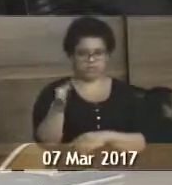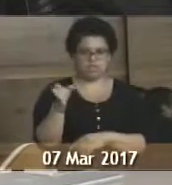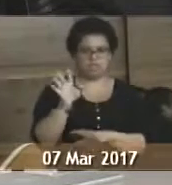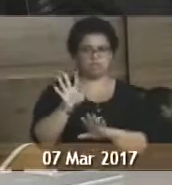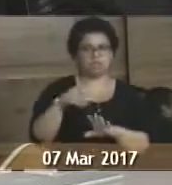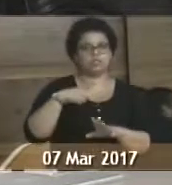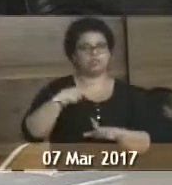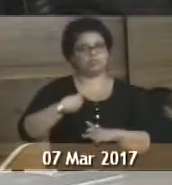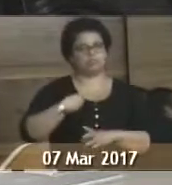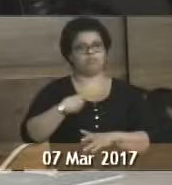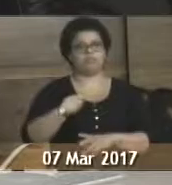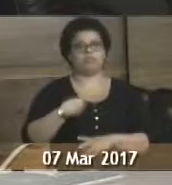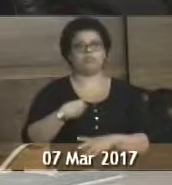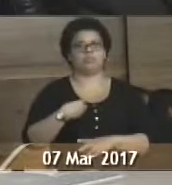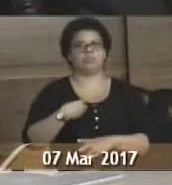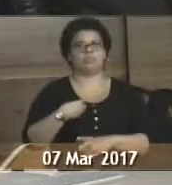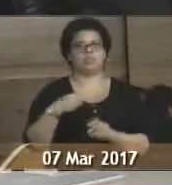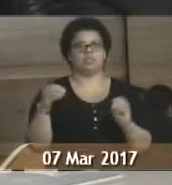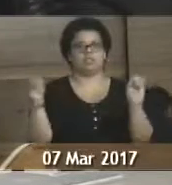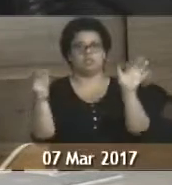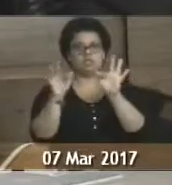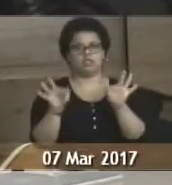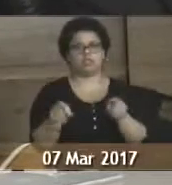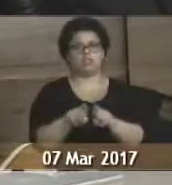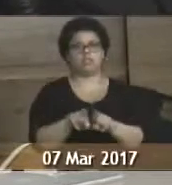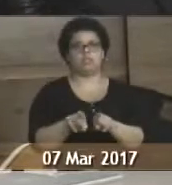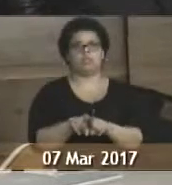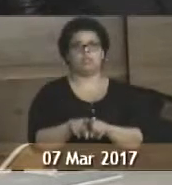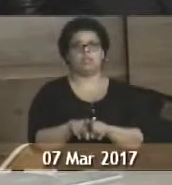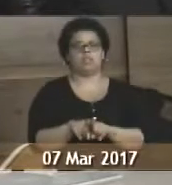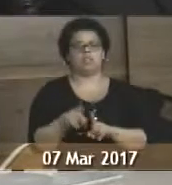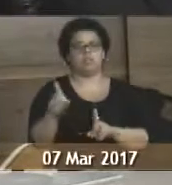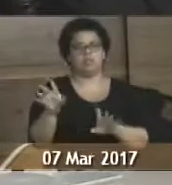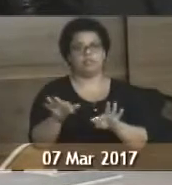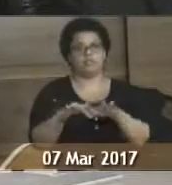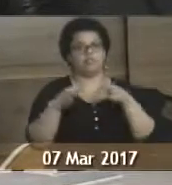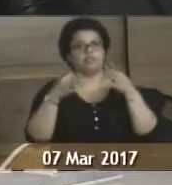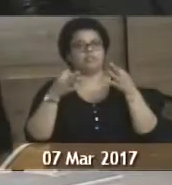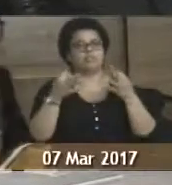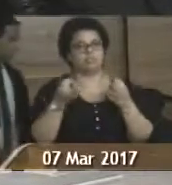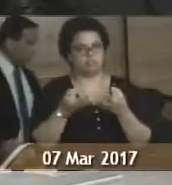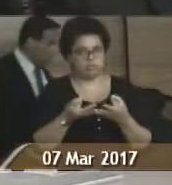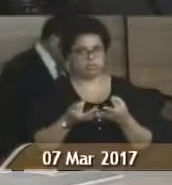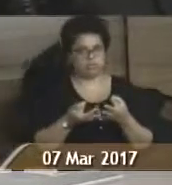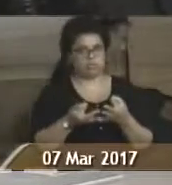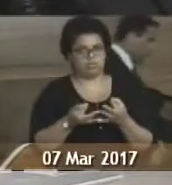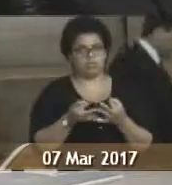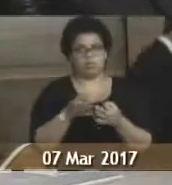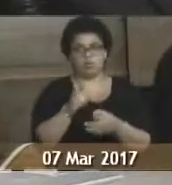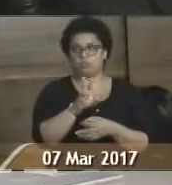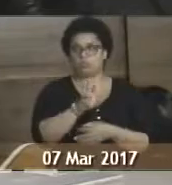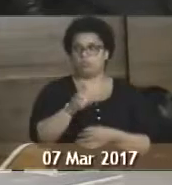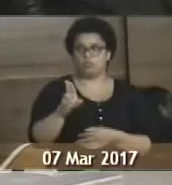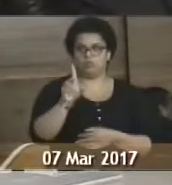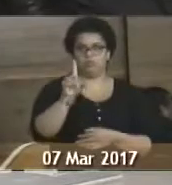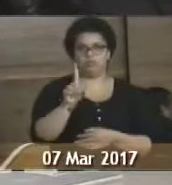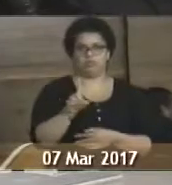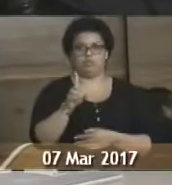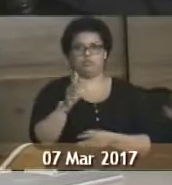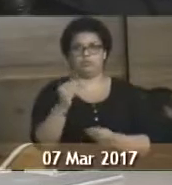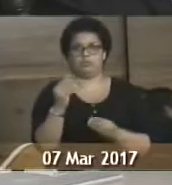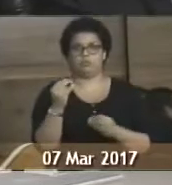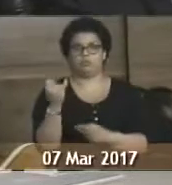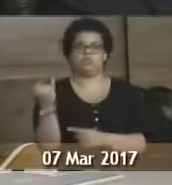ainda existe a dignidade do cadáver dele e também a dignidade para a família, a dignidade do nome. Então, é muito